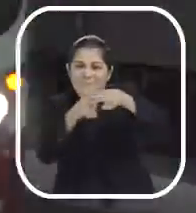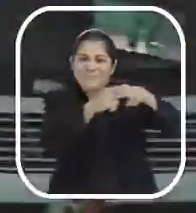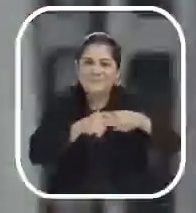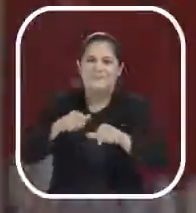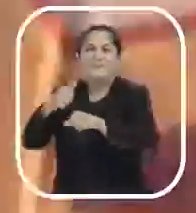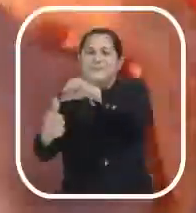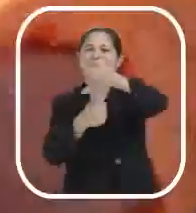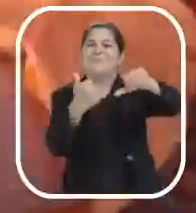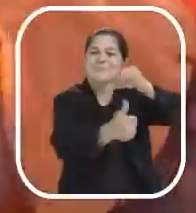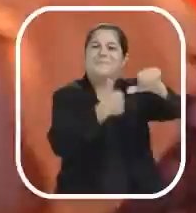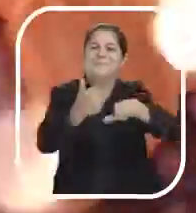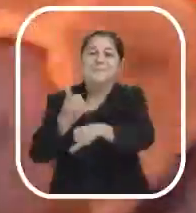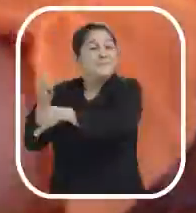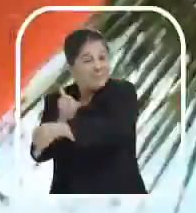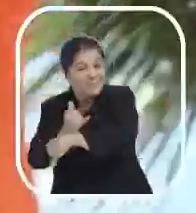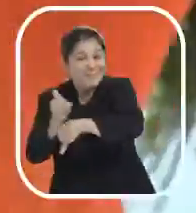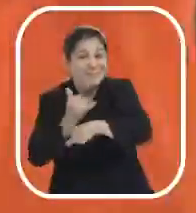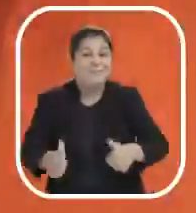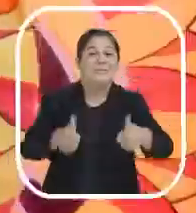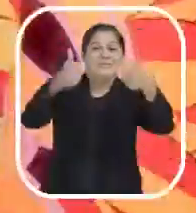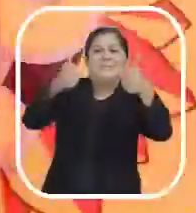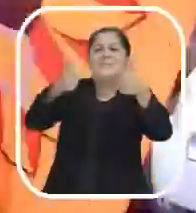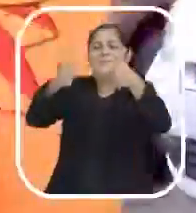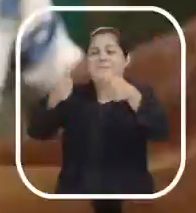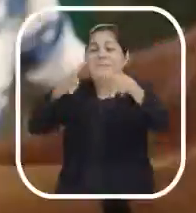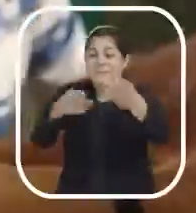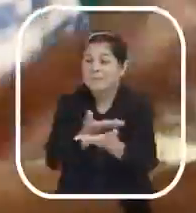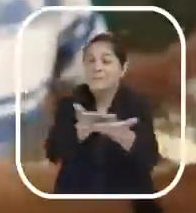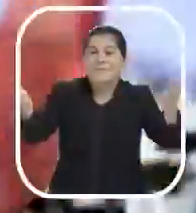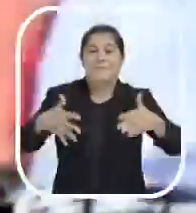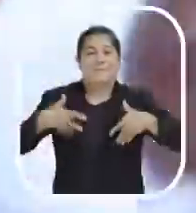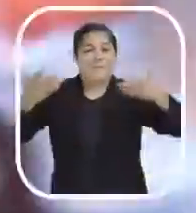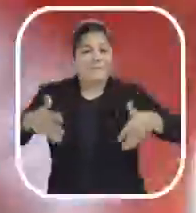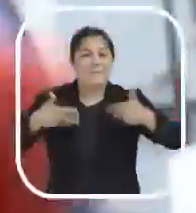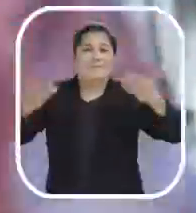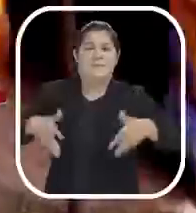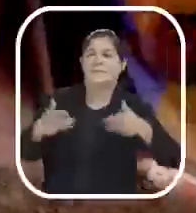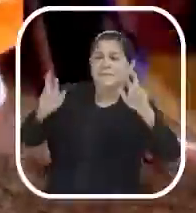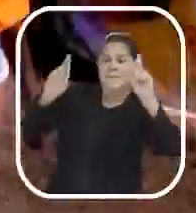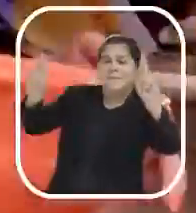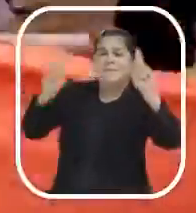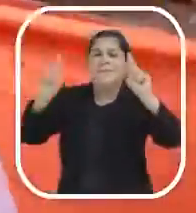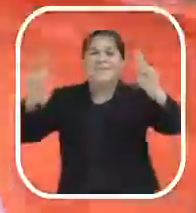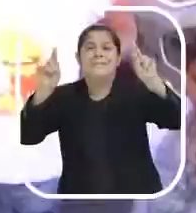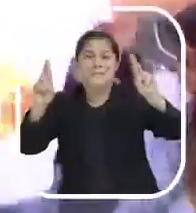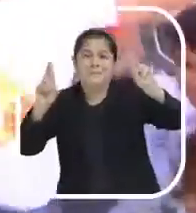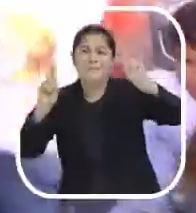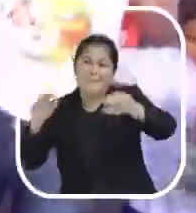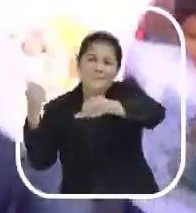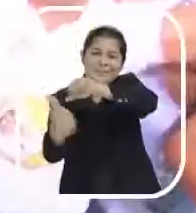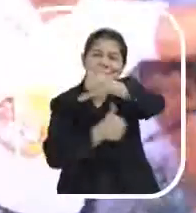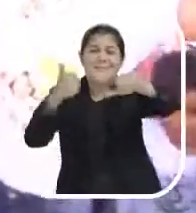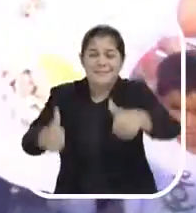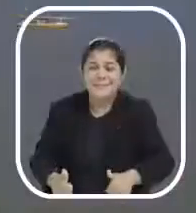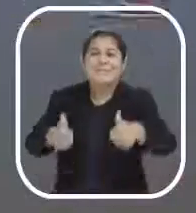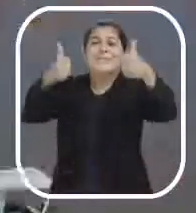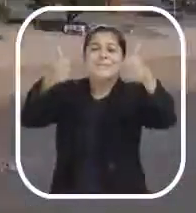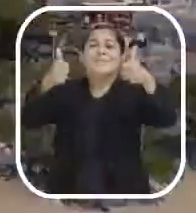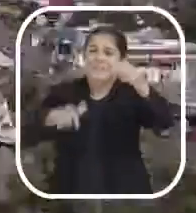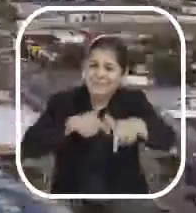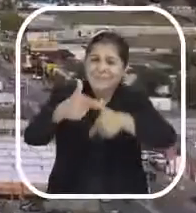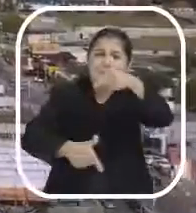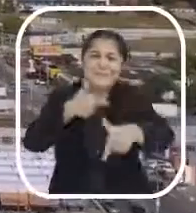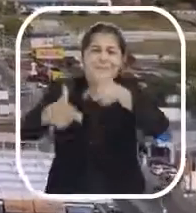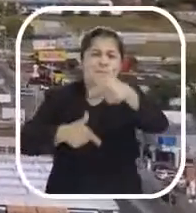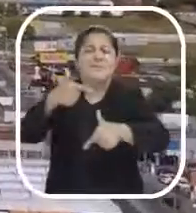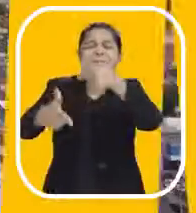cidade de novo, a gente tem que devolver ao povo. A esperança mudança, o futuro, o trabalho